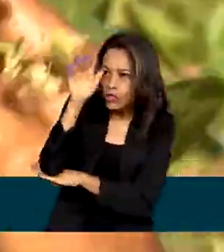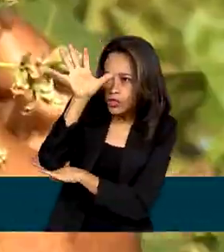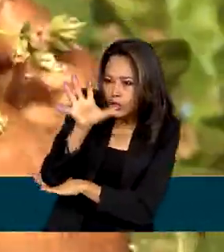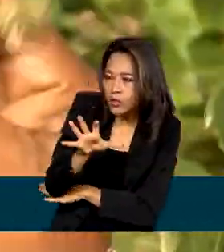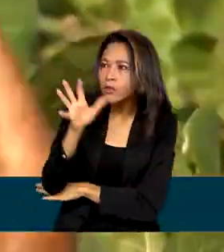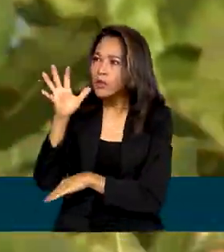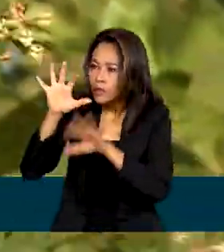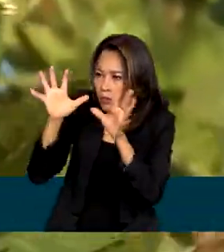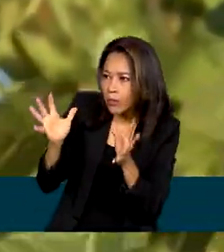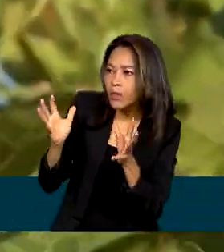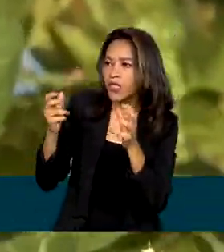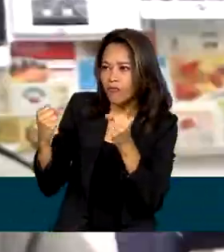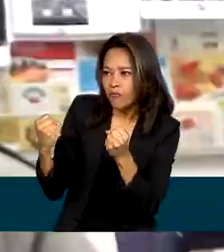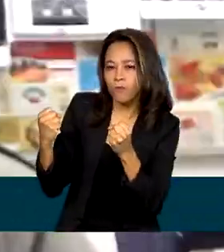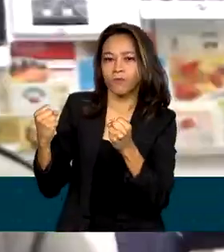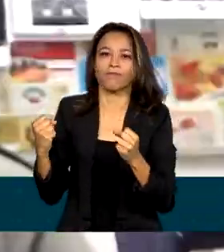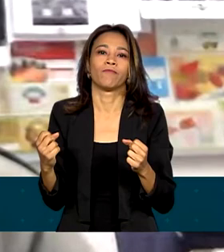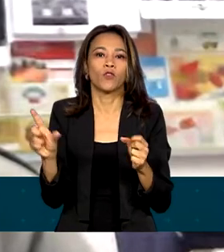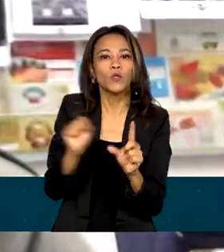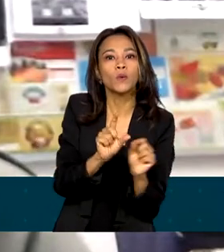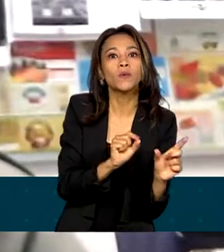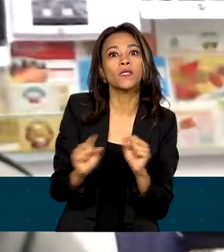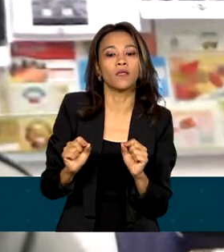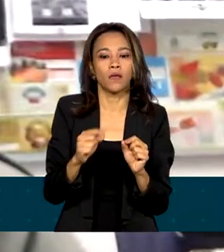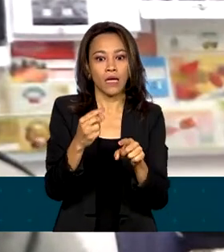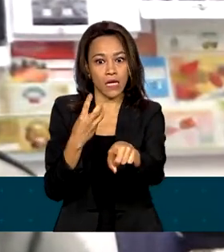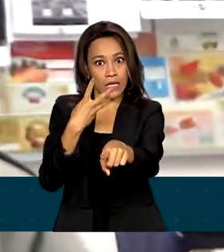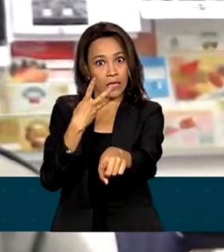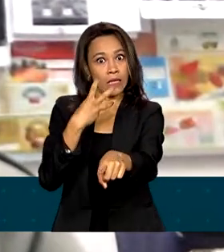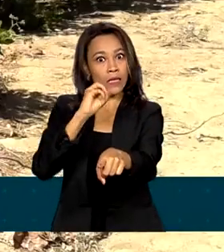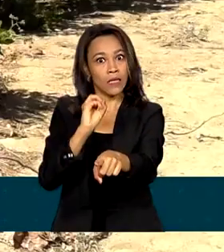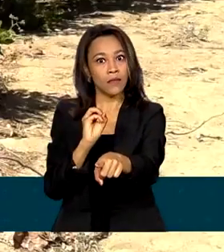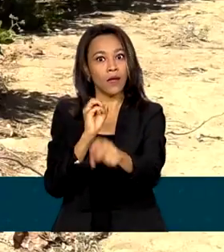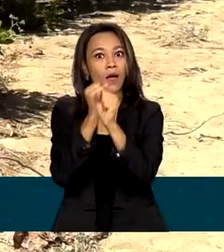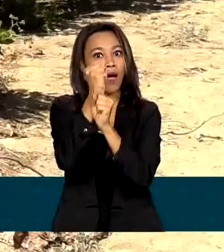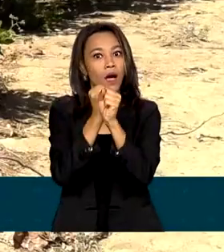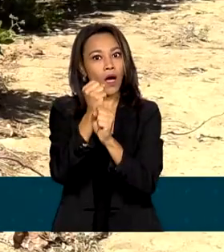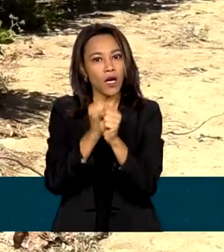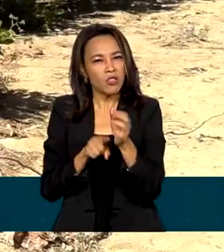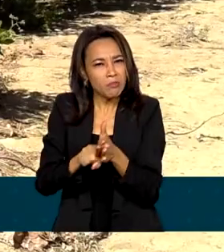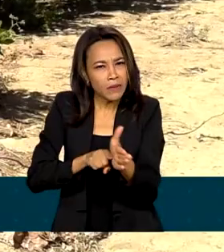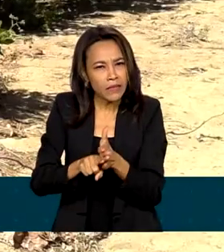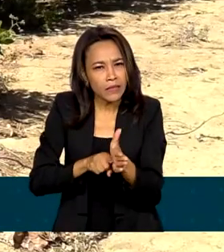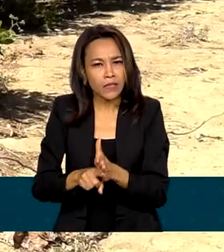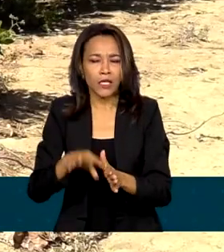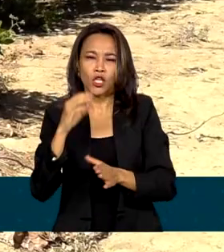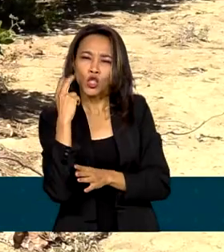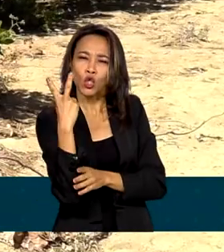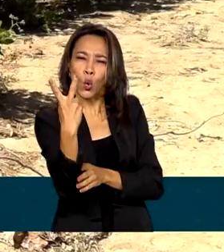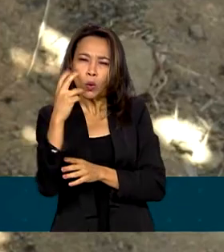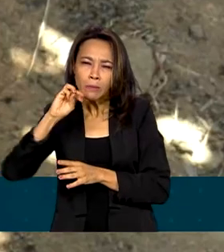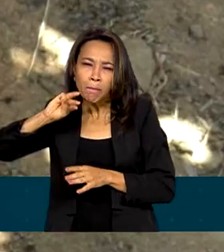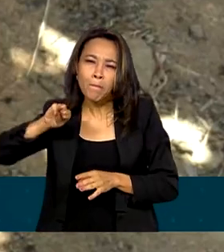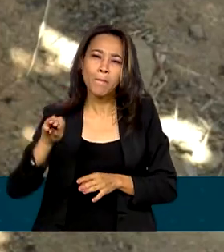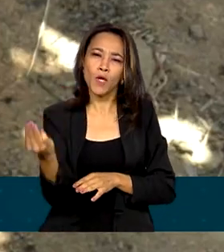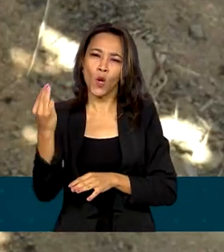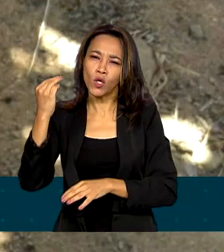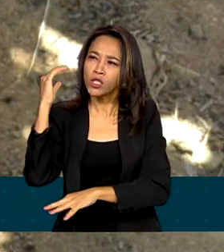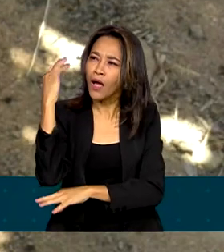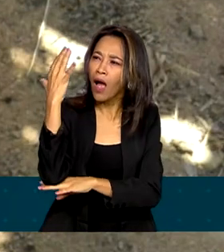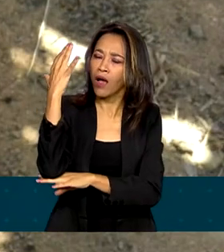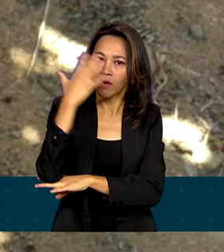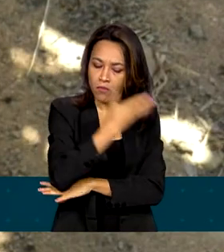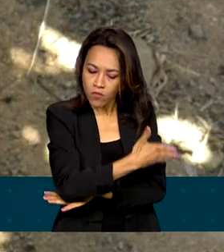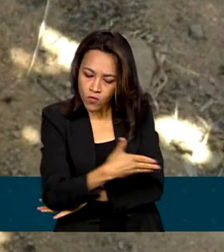tamanho e resistência. Foram 30 anos de pesquisa. Eram 2 milhões de plantas diferentes. Depois de